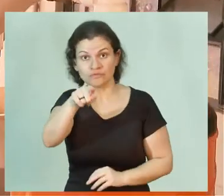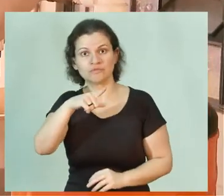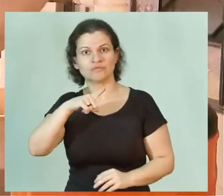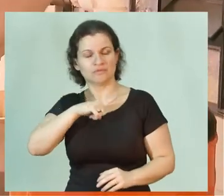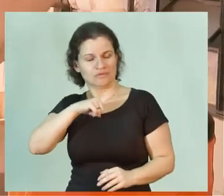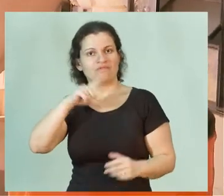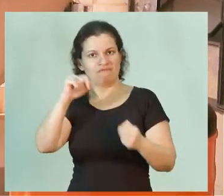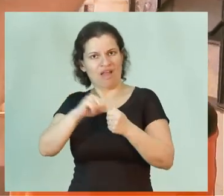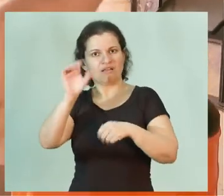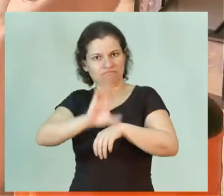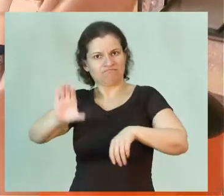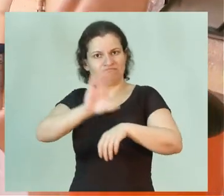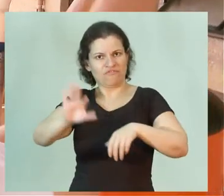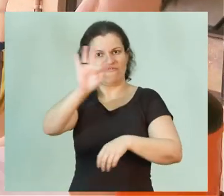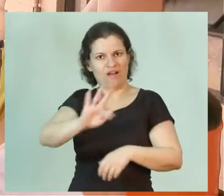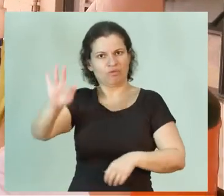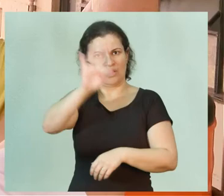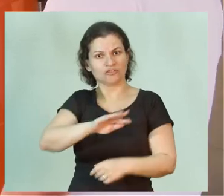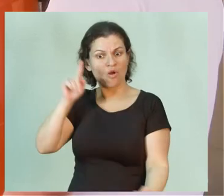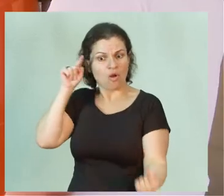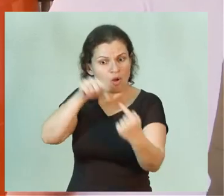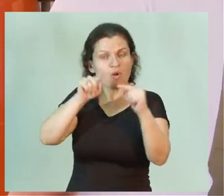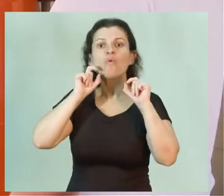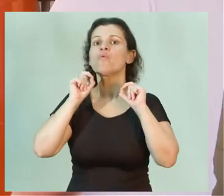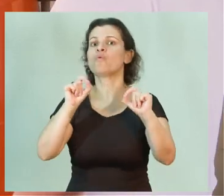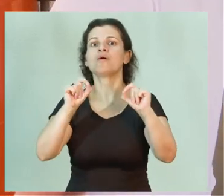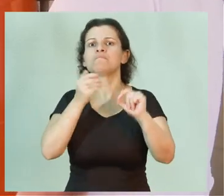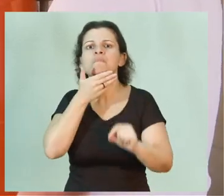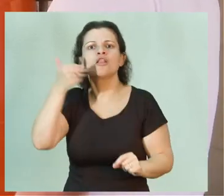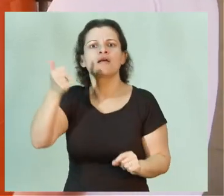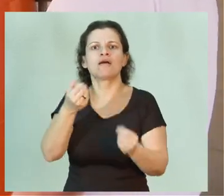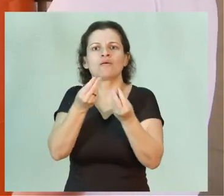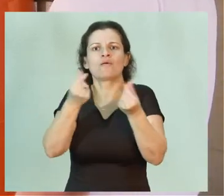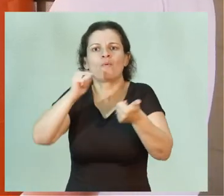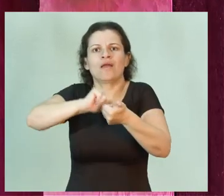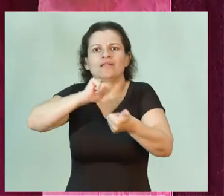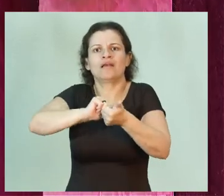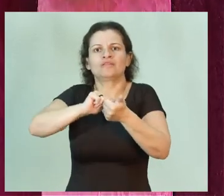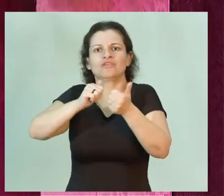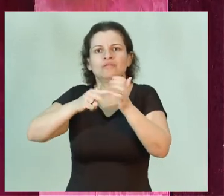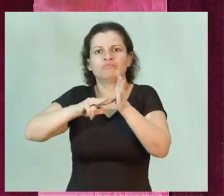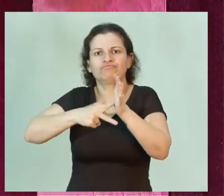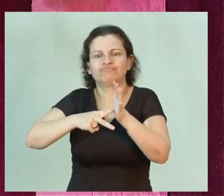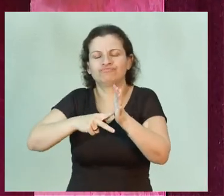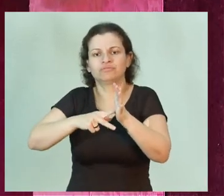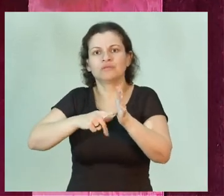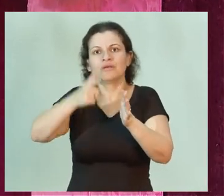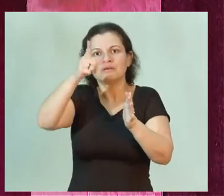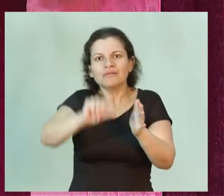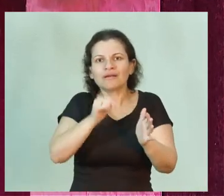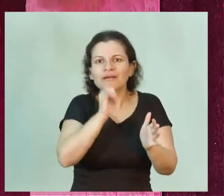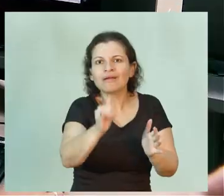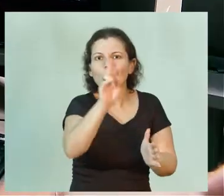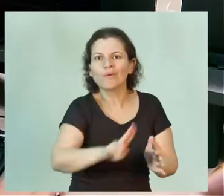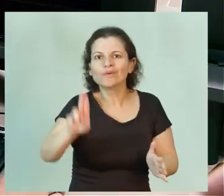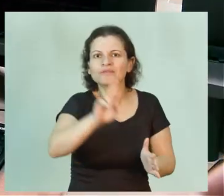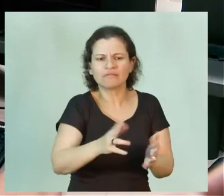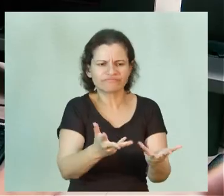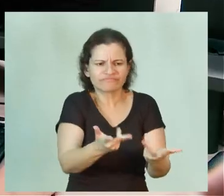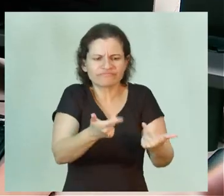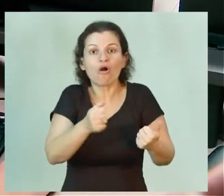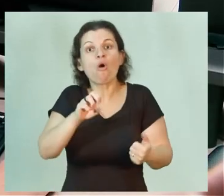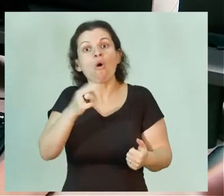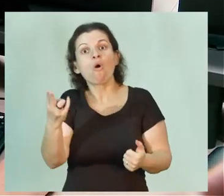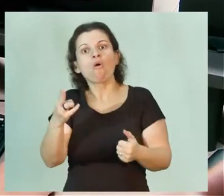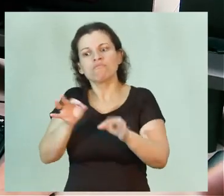melhorar a qualidade de uma máquina para que ela gaste menos energia, seja mais eficiente ou projetar um sistema de irrigação que vai fazer